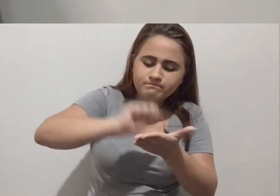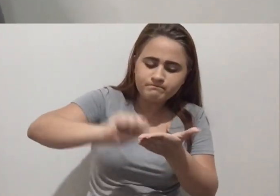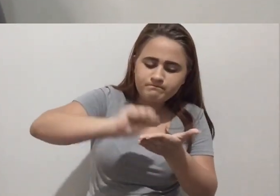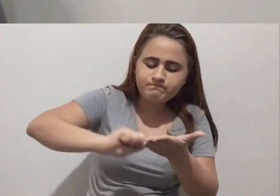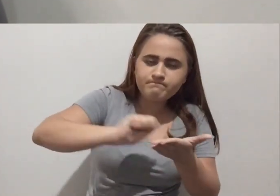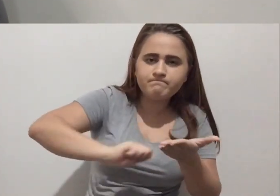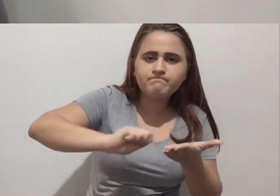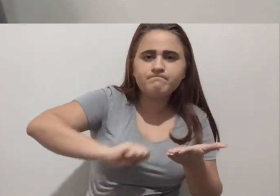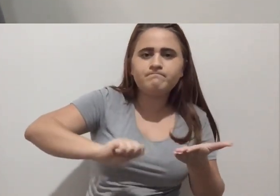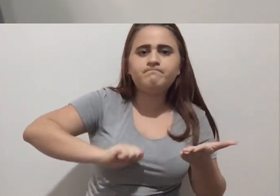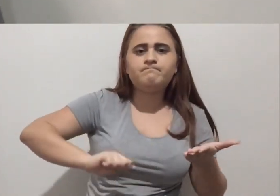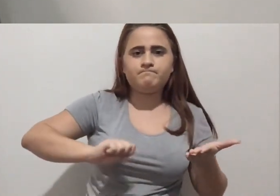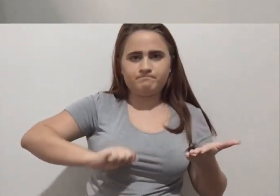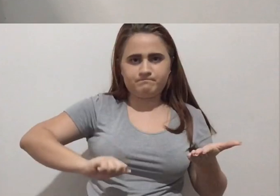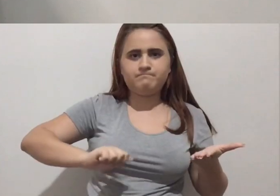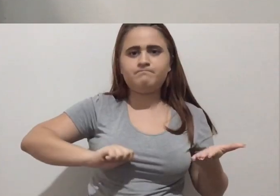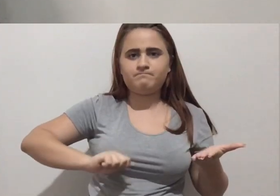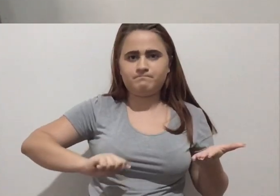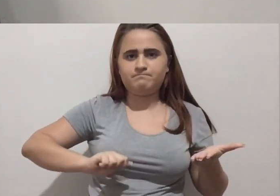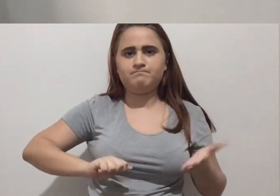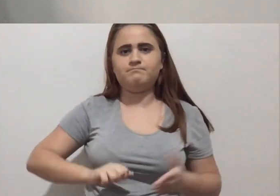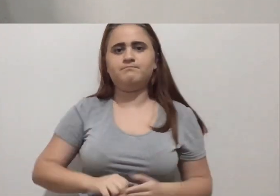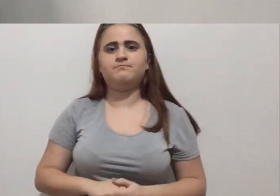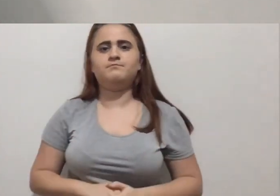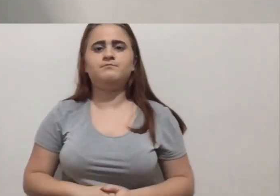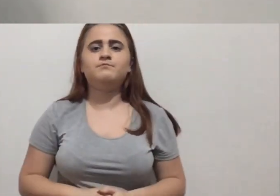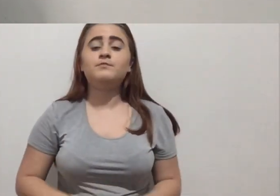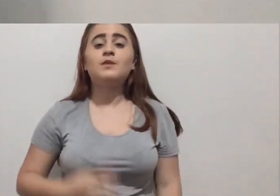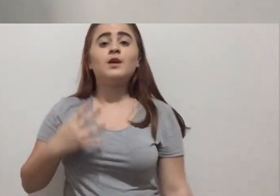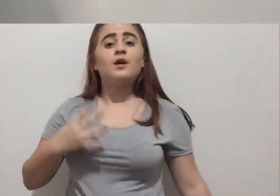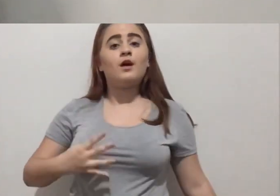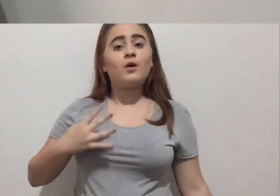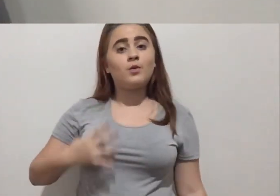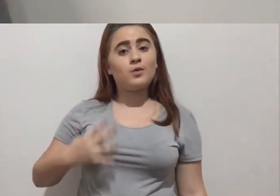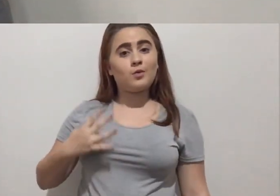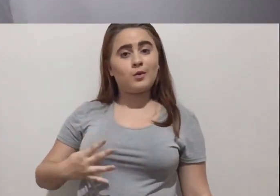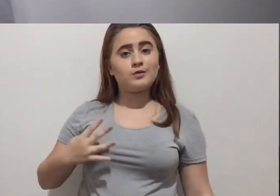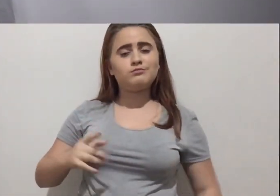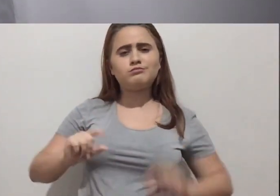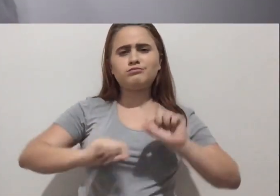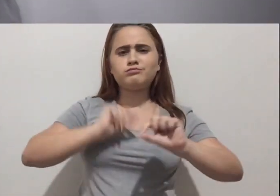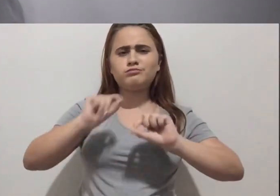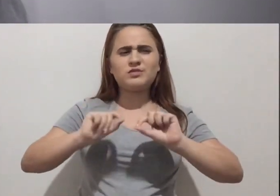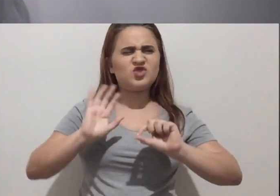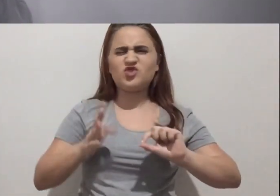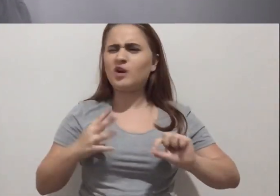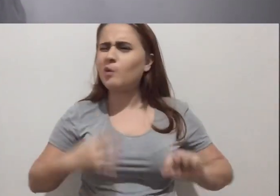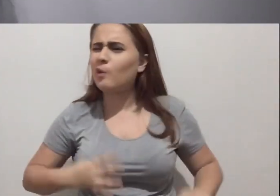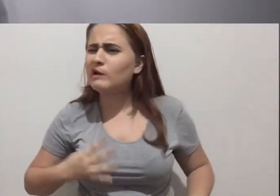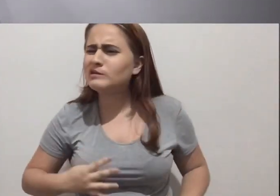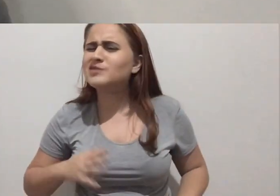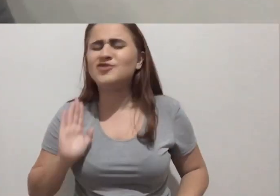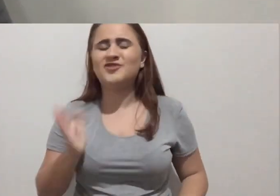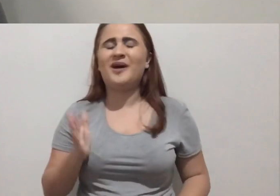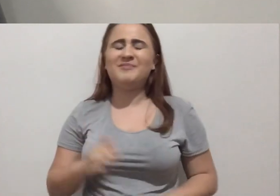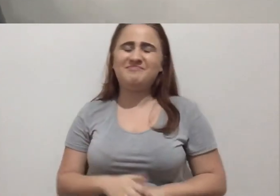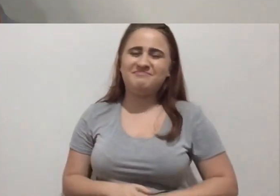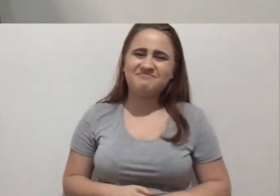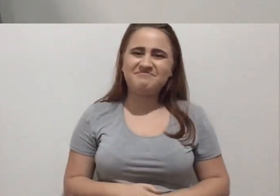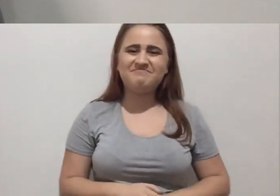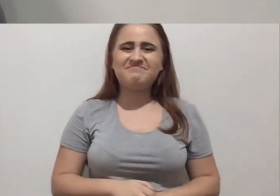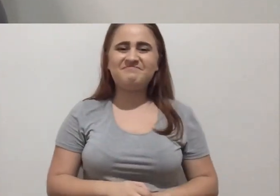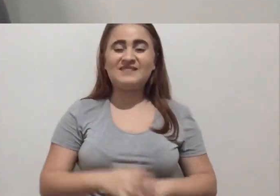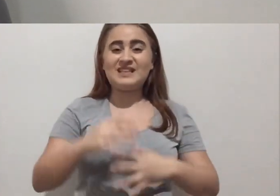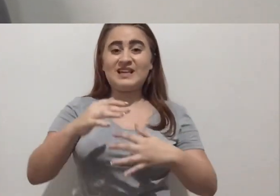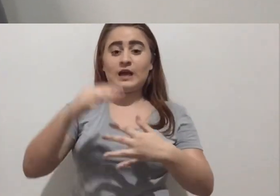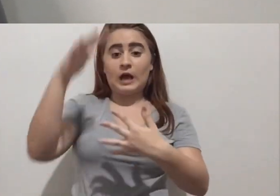aprender a língua portuguesa na modalidade escrita. A quarta é... Já estou muito na quarta. Já estou muito na quarta. A Libras